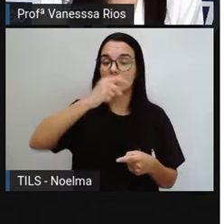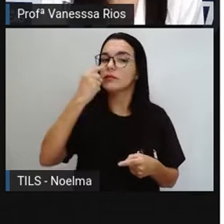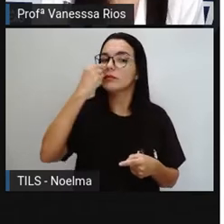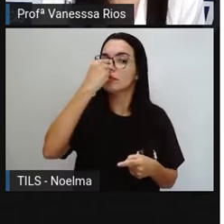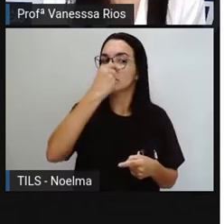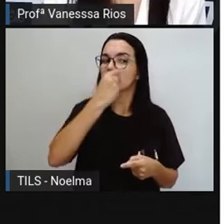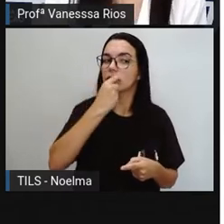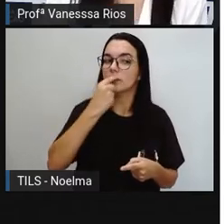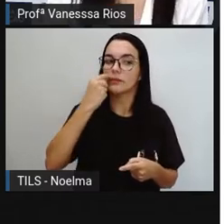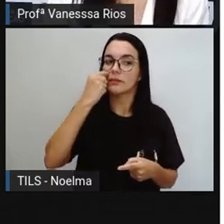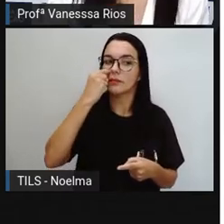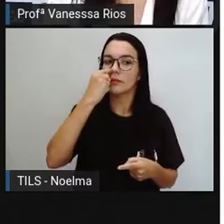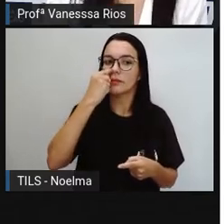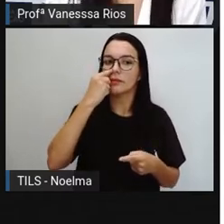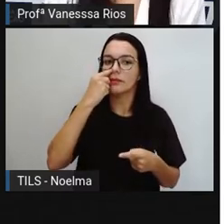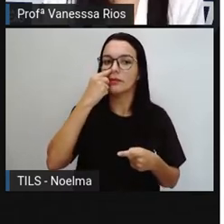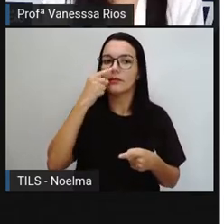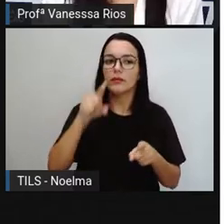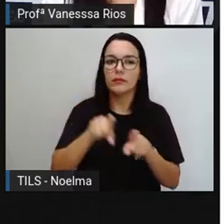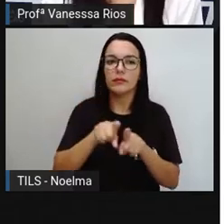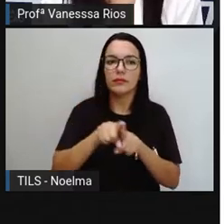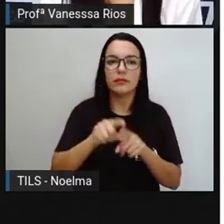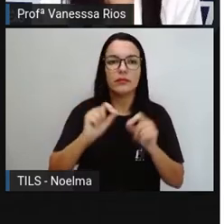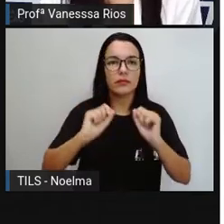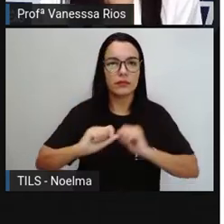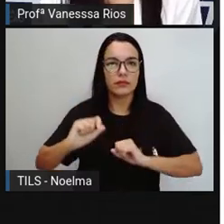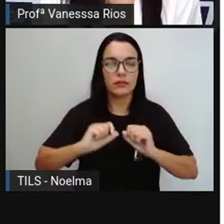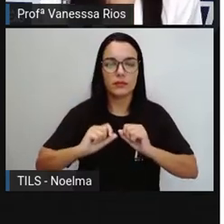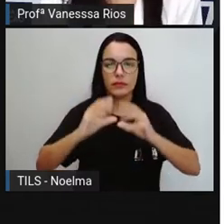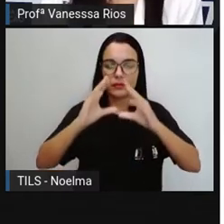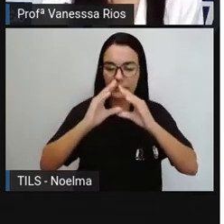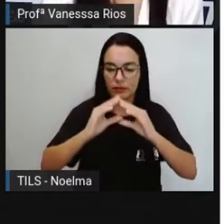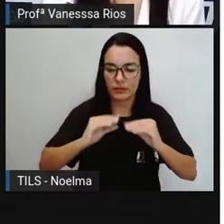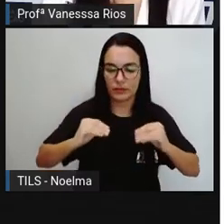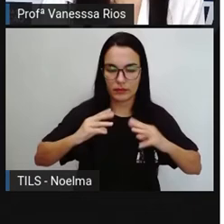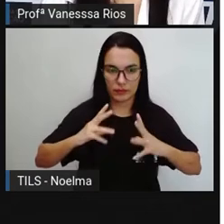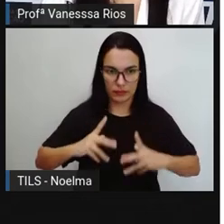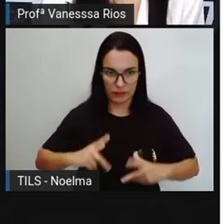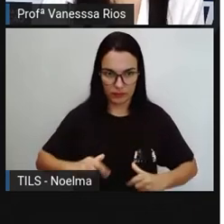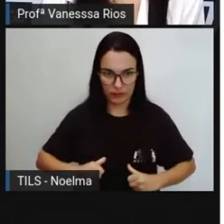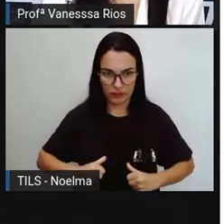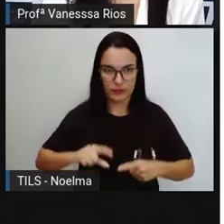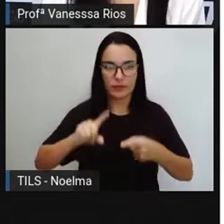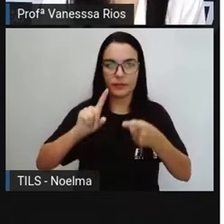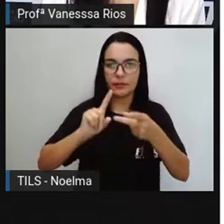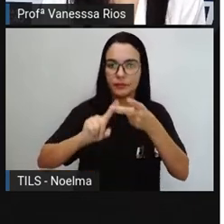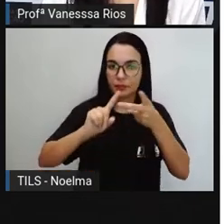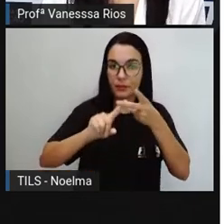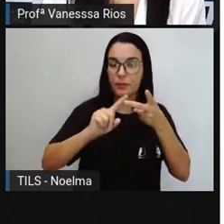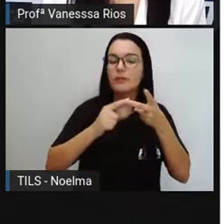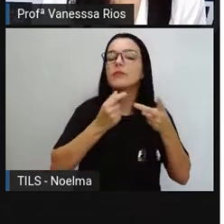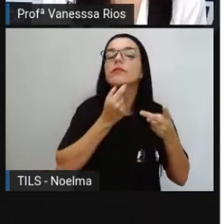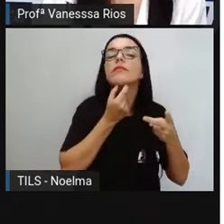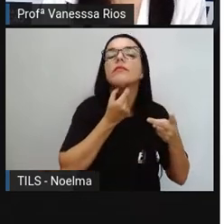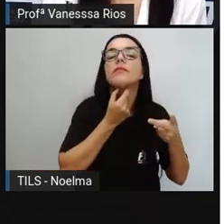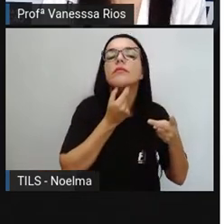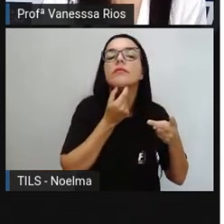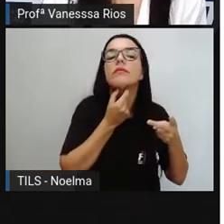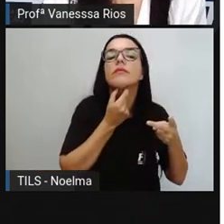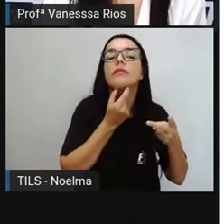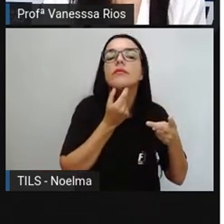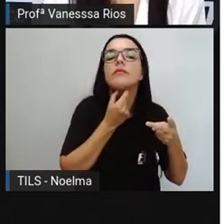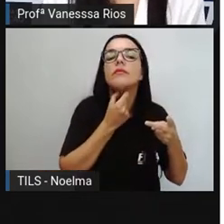nasais, onde é umedecido, aquecido e filtrado. Então, ele segue para a faringe,